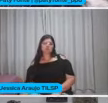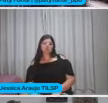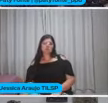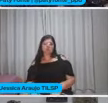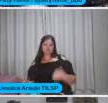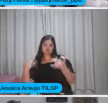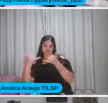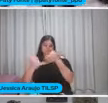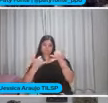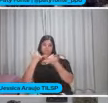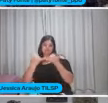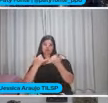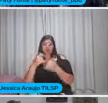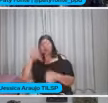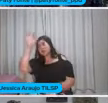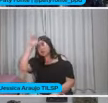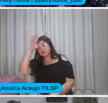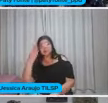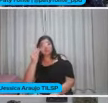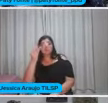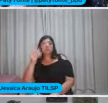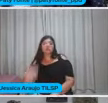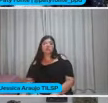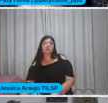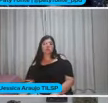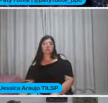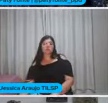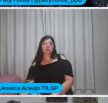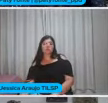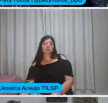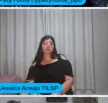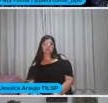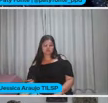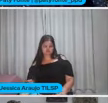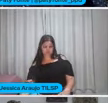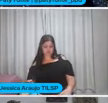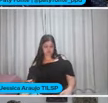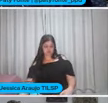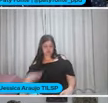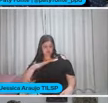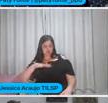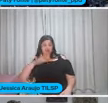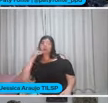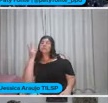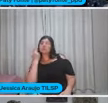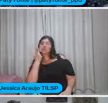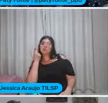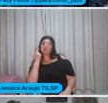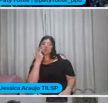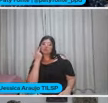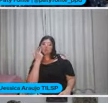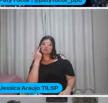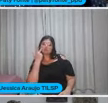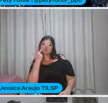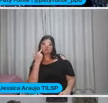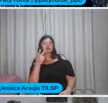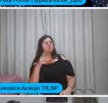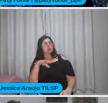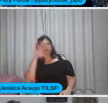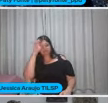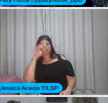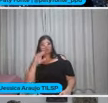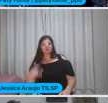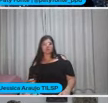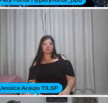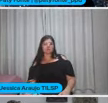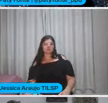Brincando Você aprende muito É isso aí No ambiente natural Você aprende muito Vamos passar